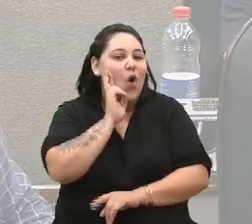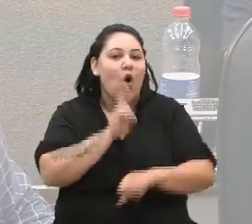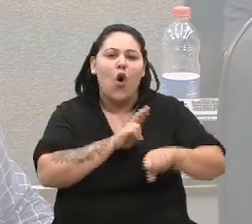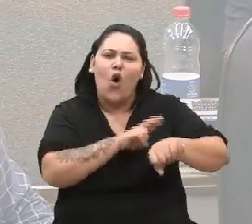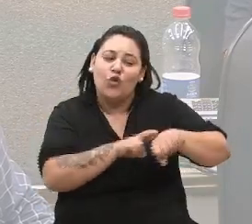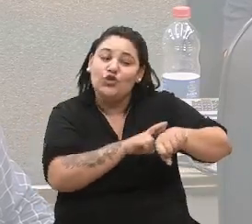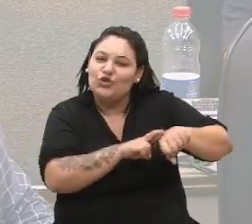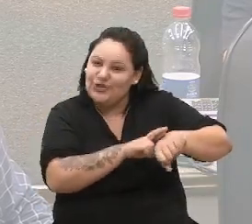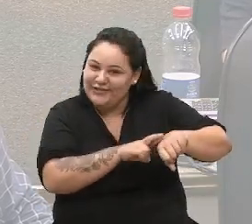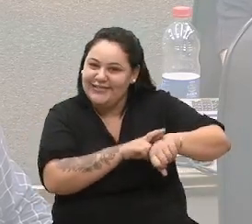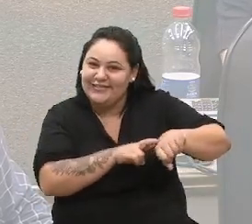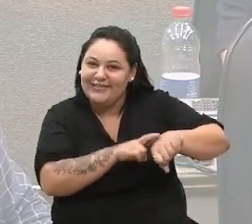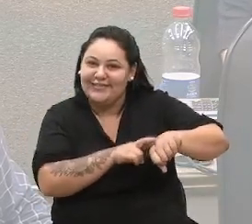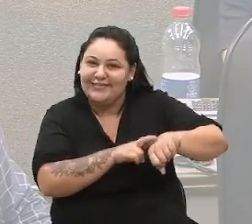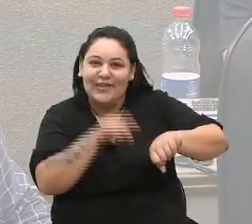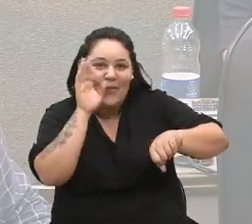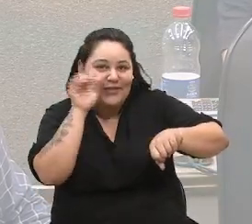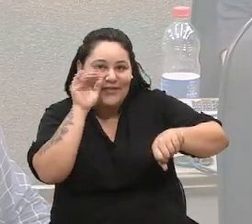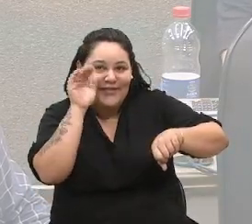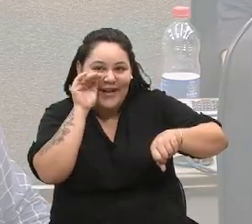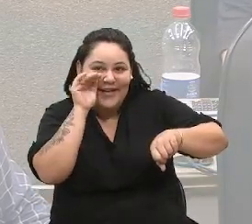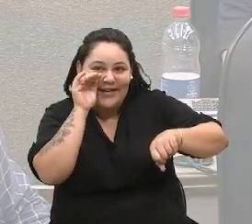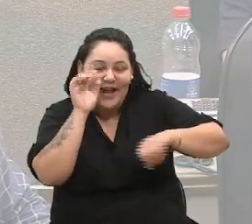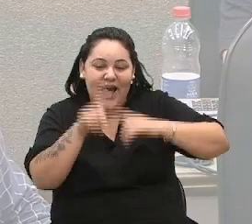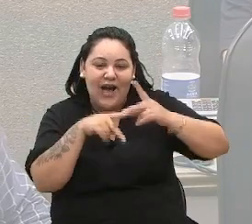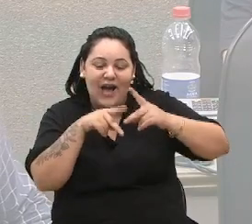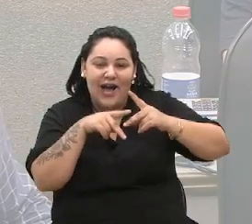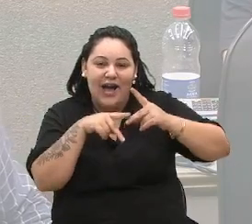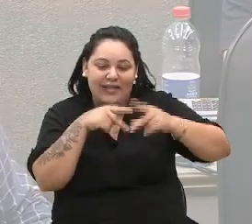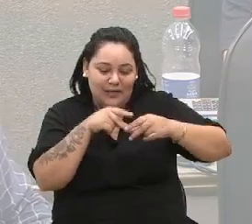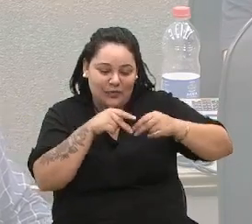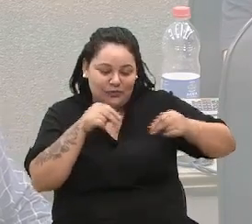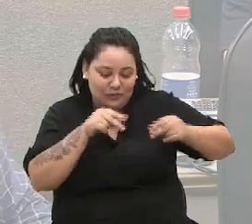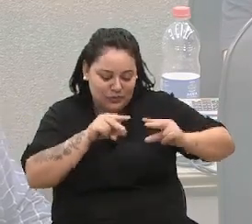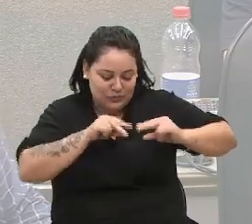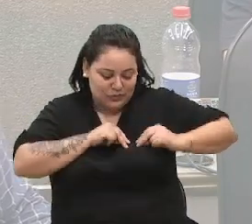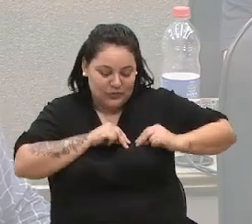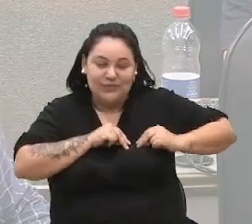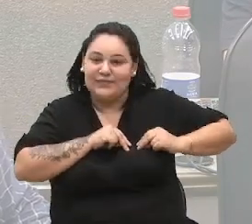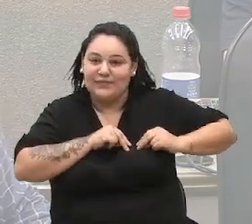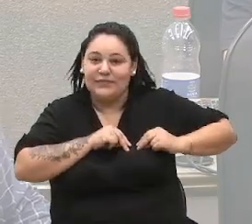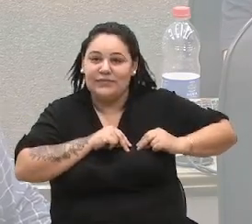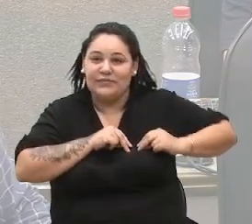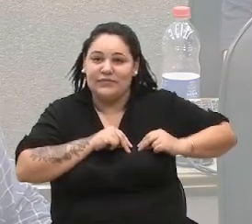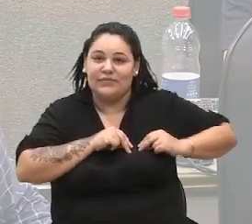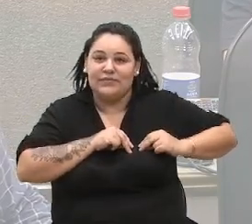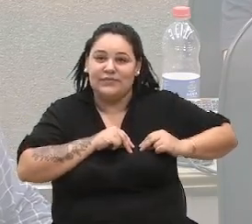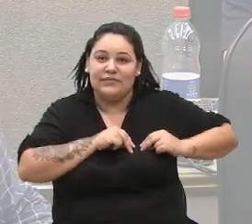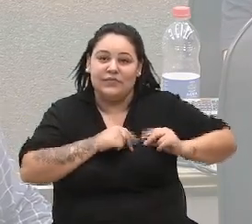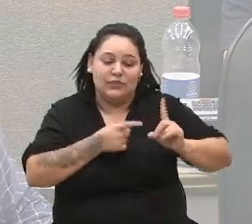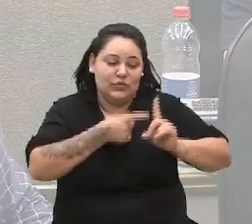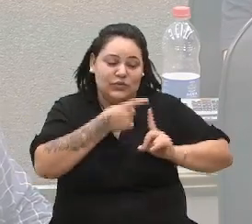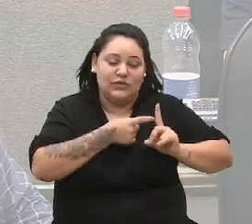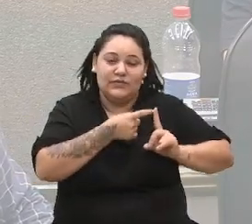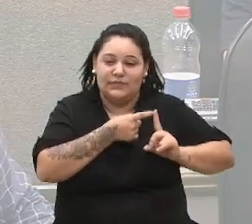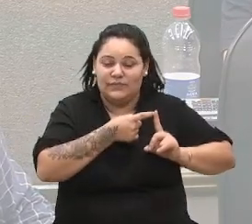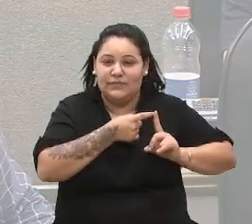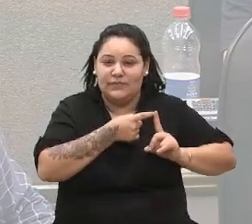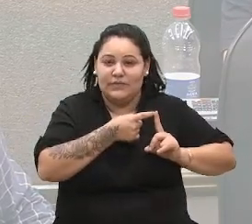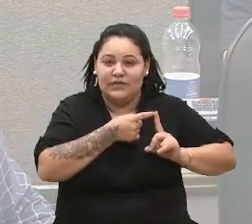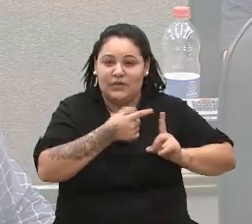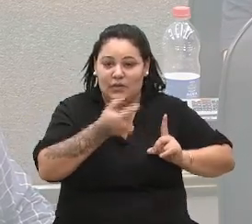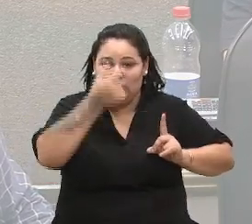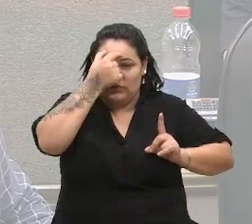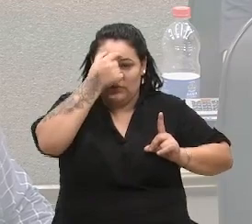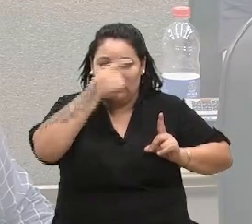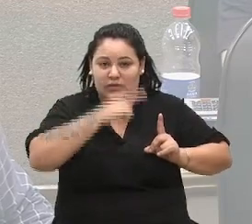observado que hoje os vereadores estão com esse lacinho, simbolizando o mês da conscientização das pessoas que têm